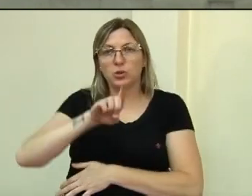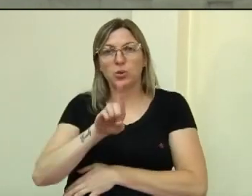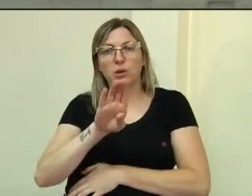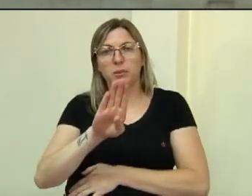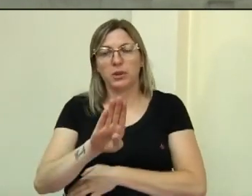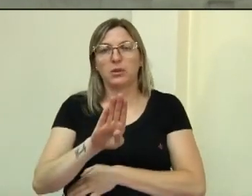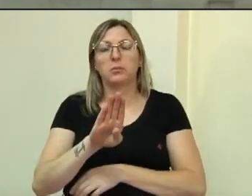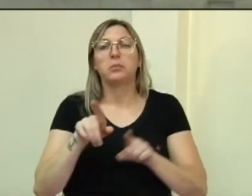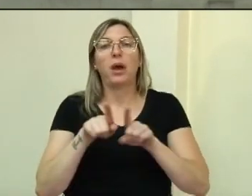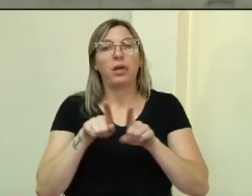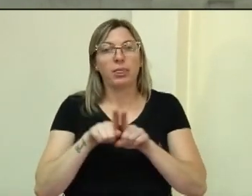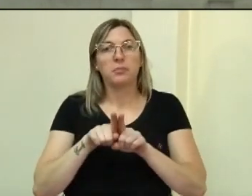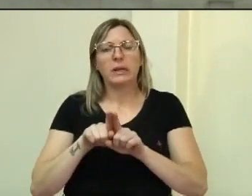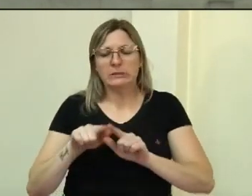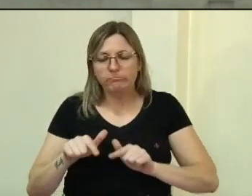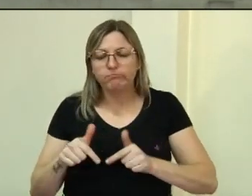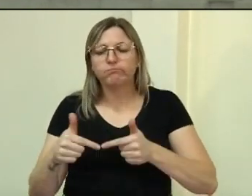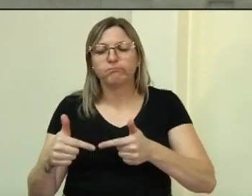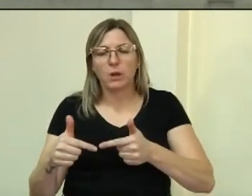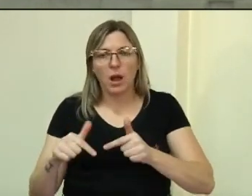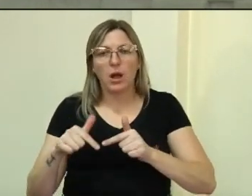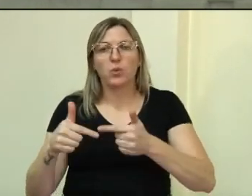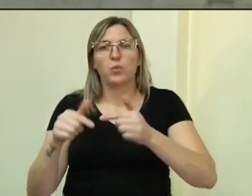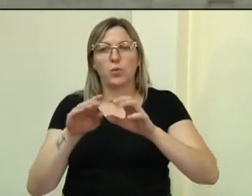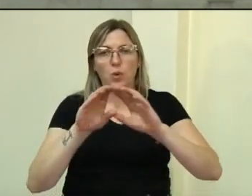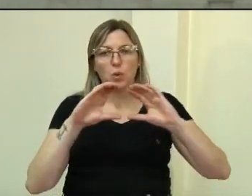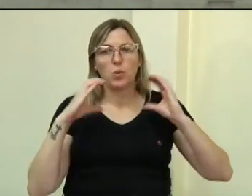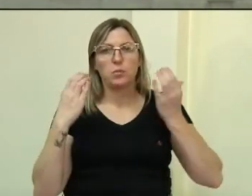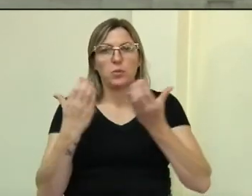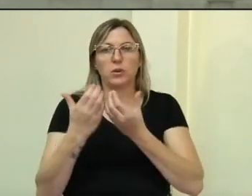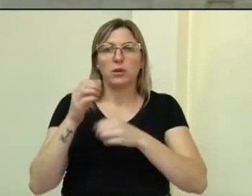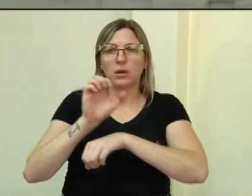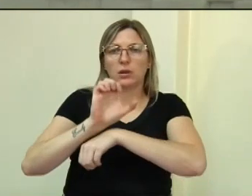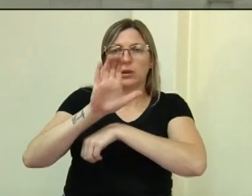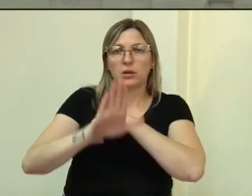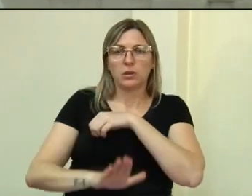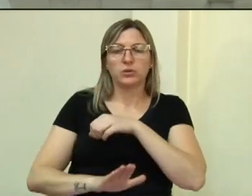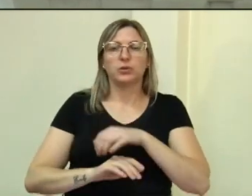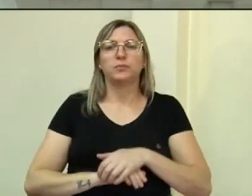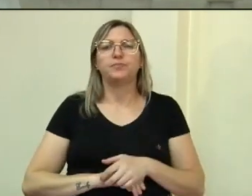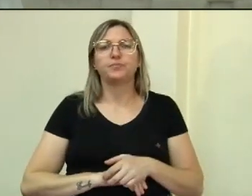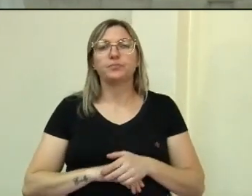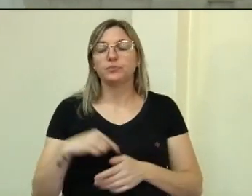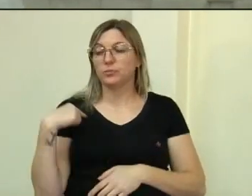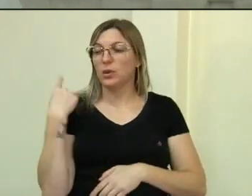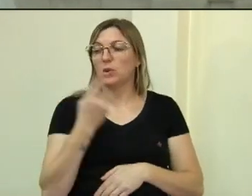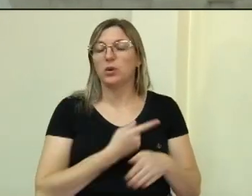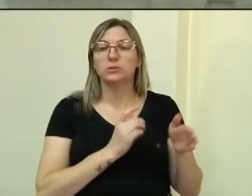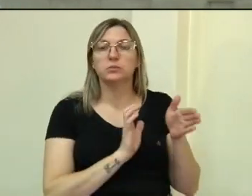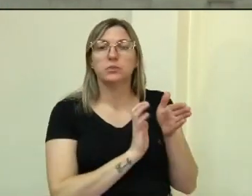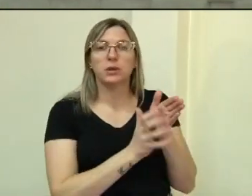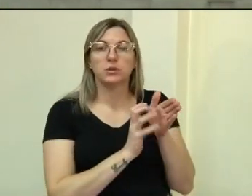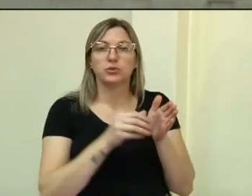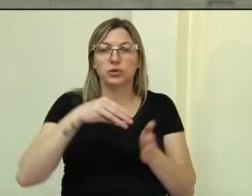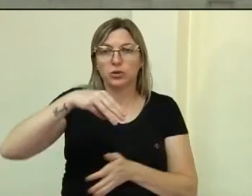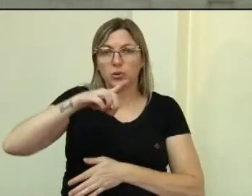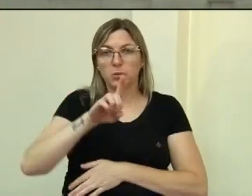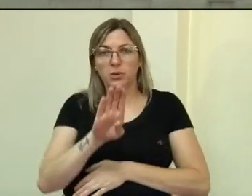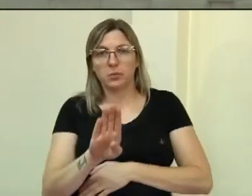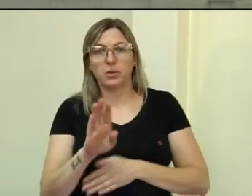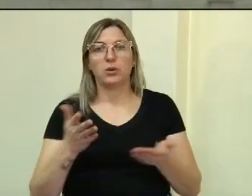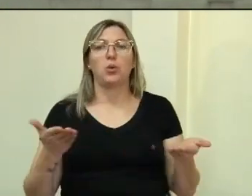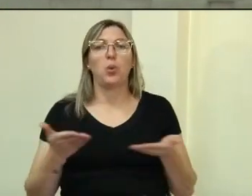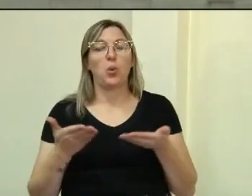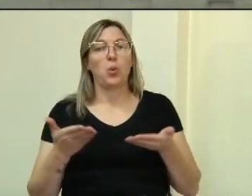seja, atuando na comunidade erichinense. E nós, da bancada do MDB, hoje estamos,